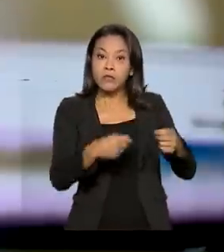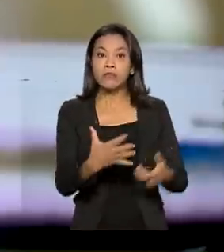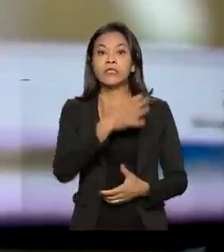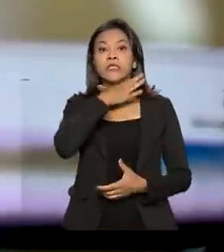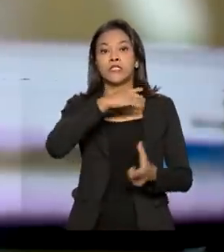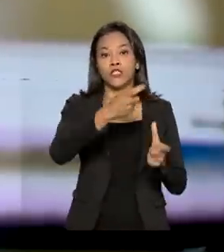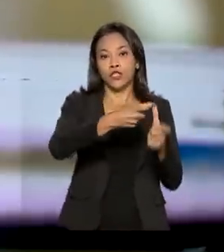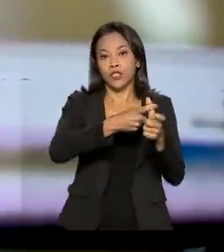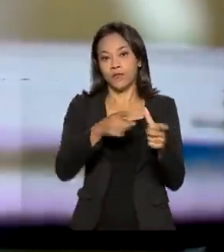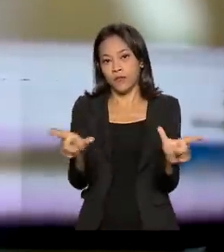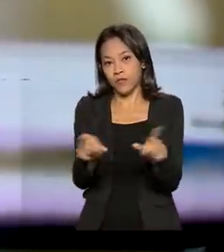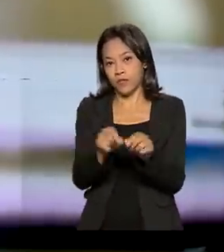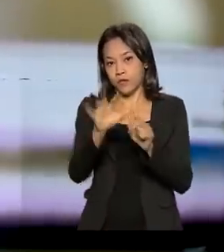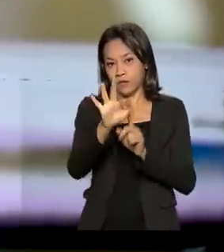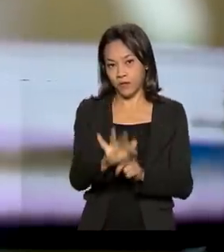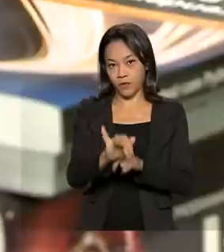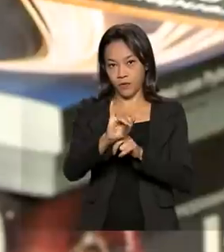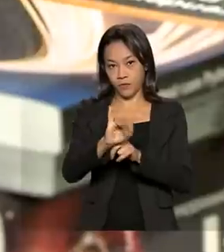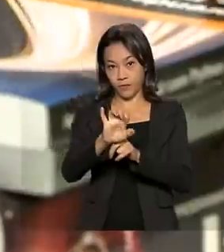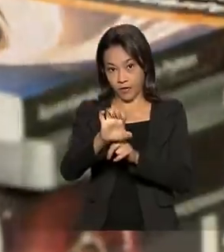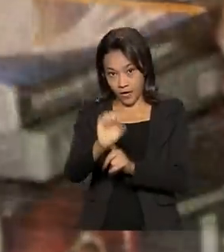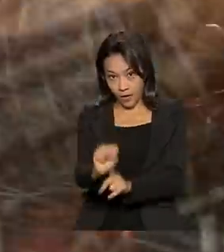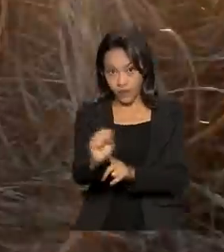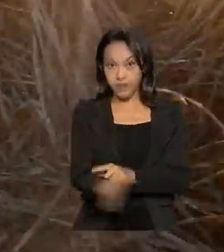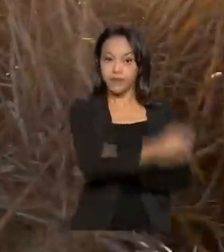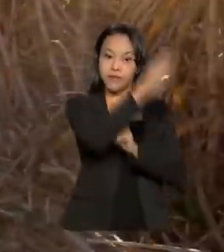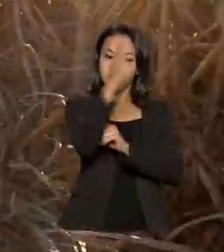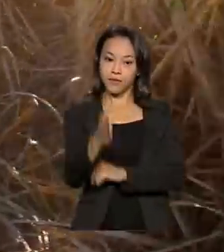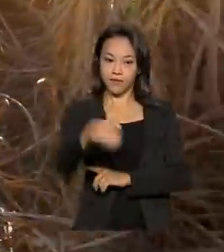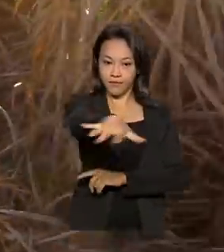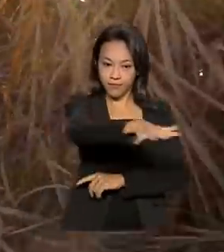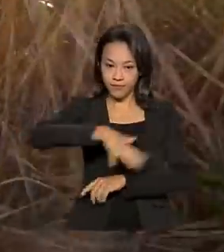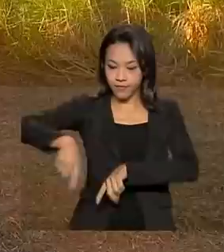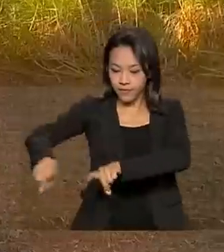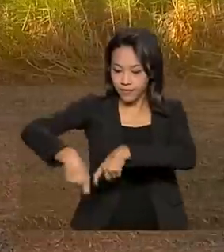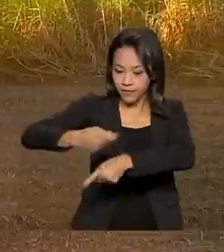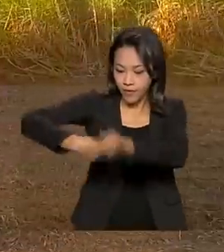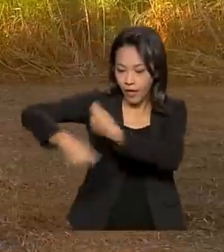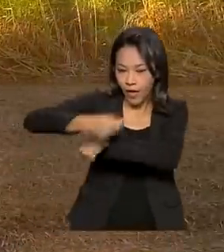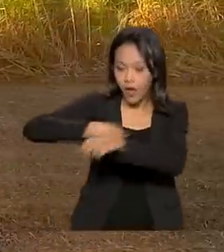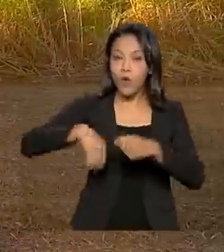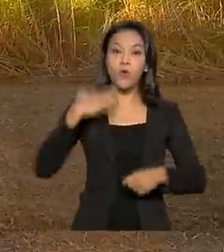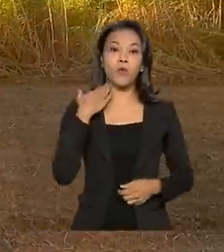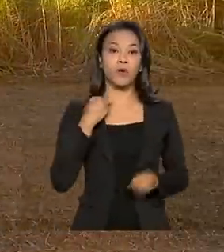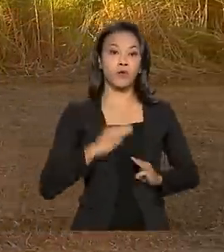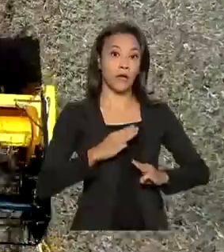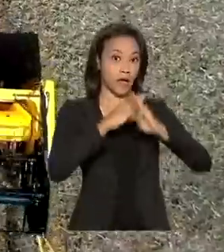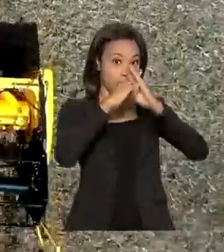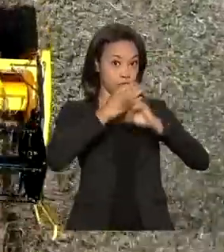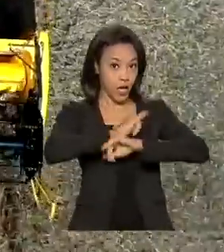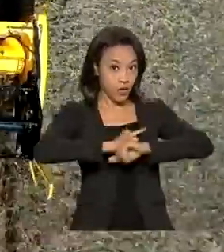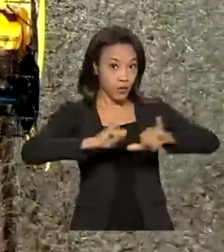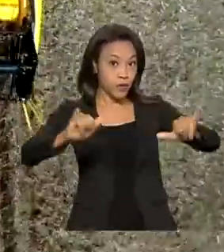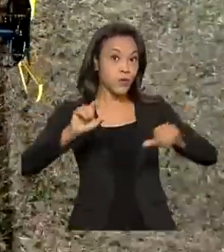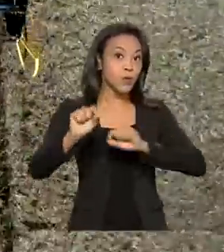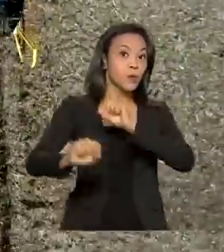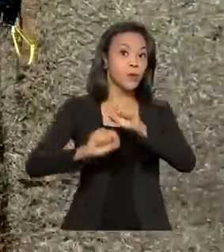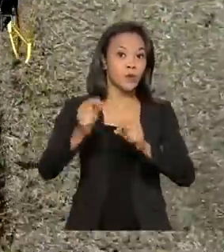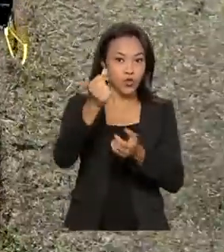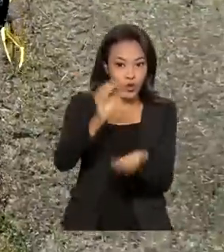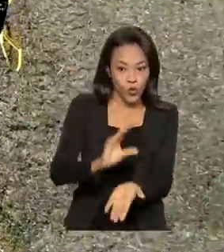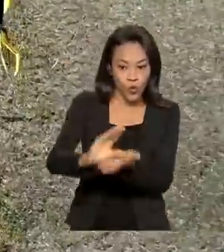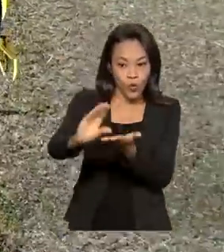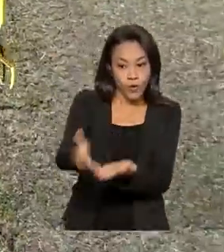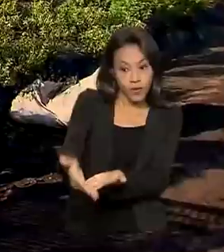o Fundo de Financiamento Estudantil. Agronegócio. Caixa anuncia programa de custeio antecipado da próxima